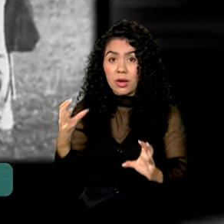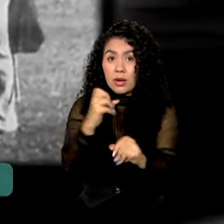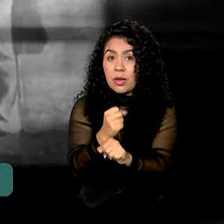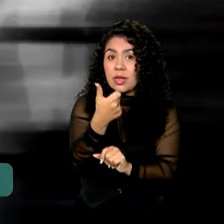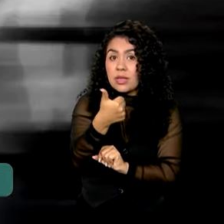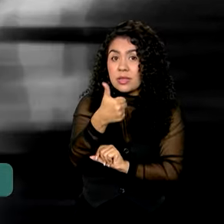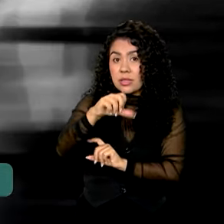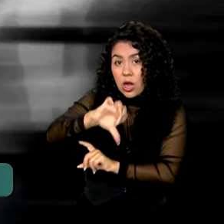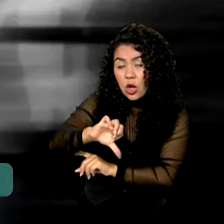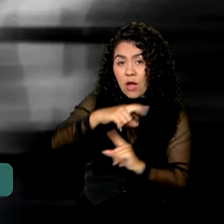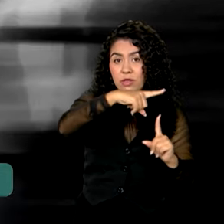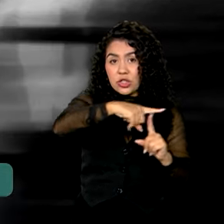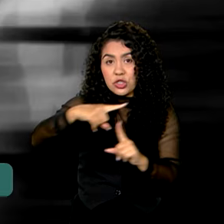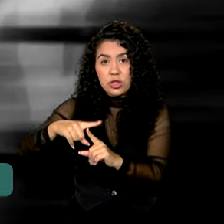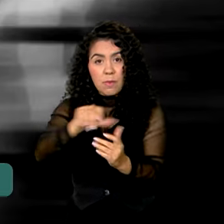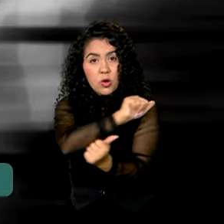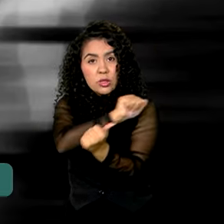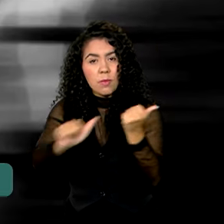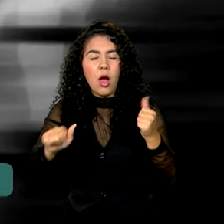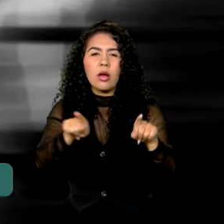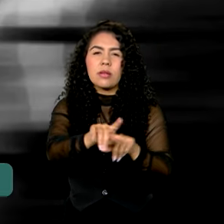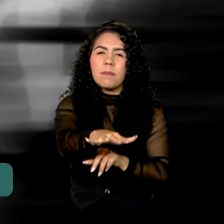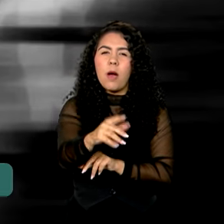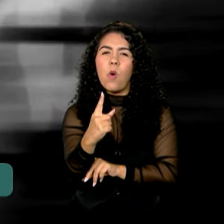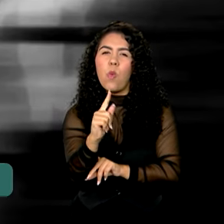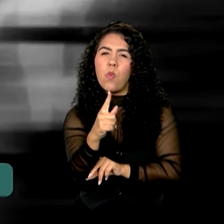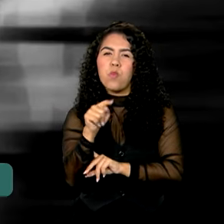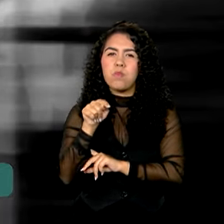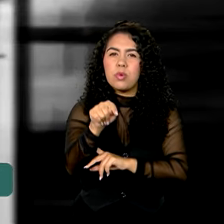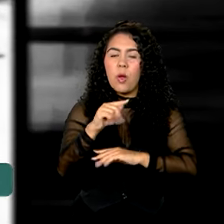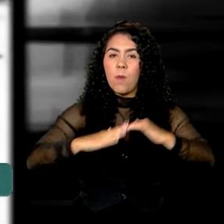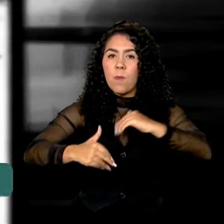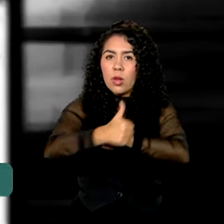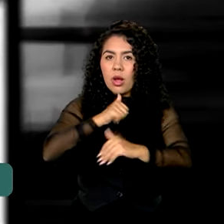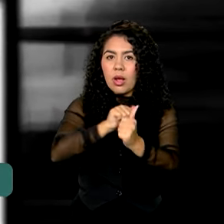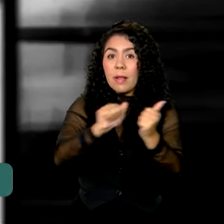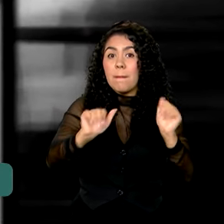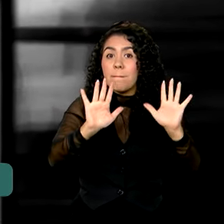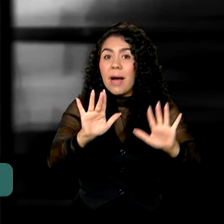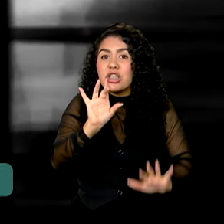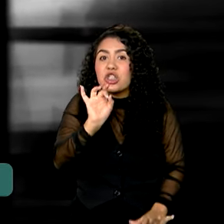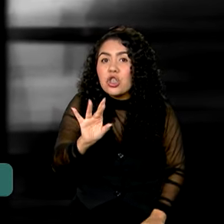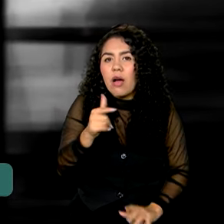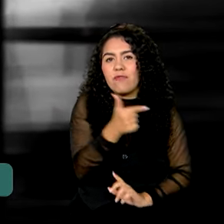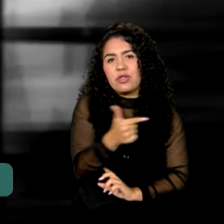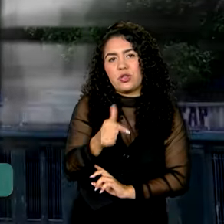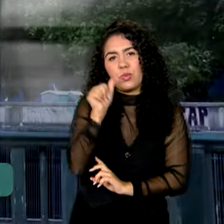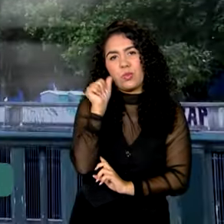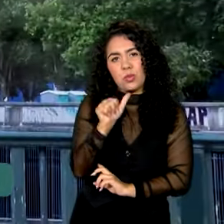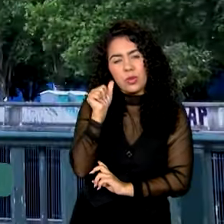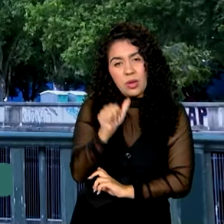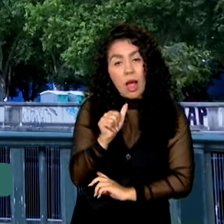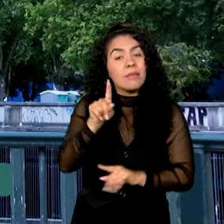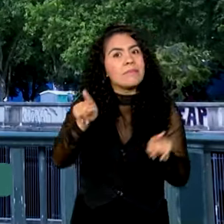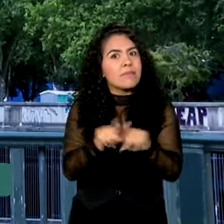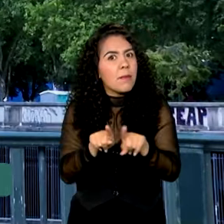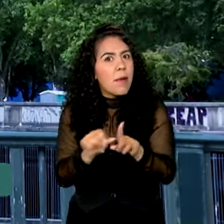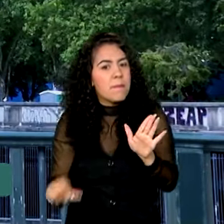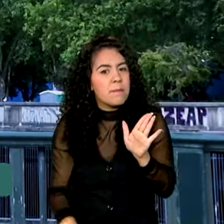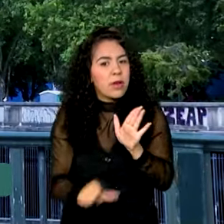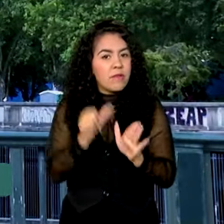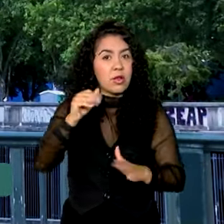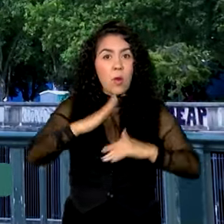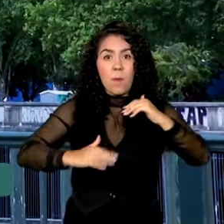esportes e cerca de mil atletas, sendo que só 22 eram mulheres. Também foi a primeira vez que um atleta